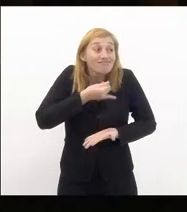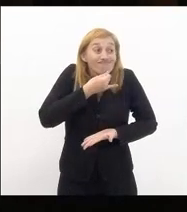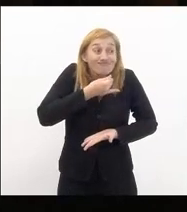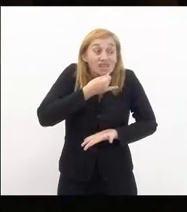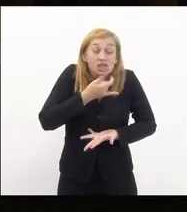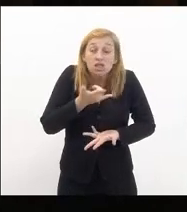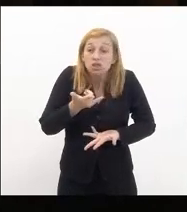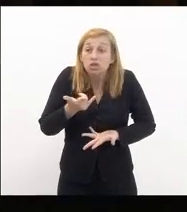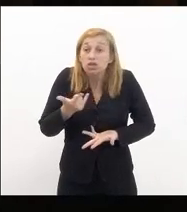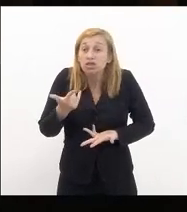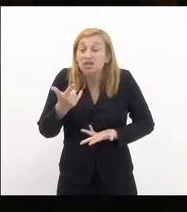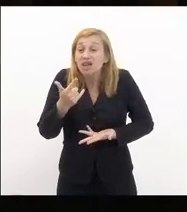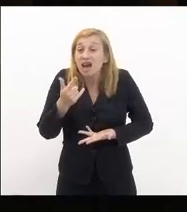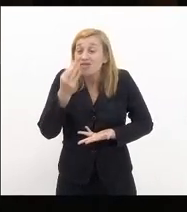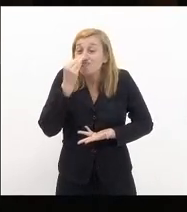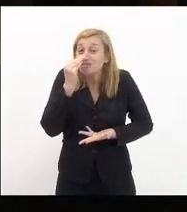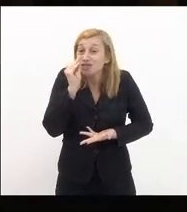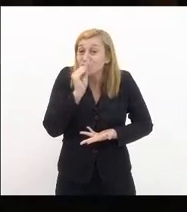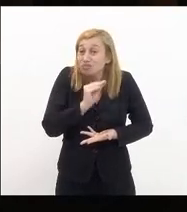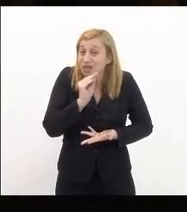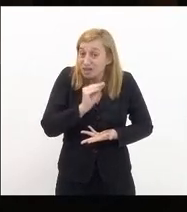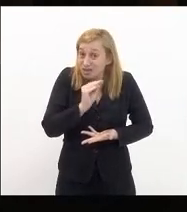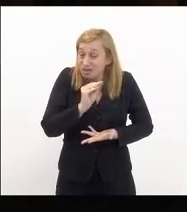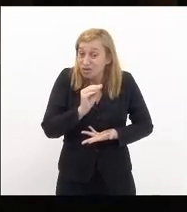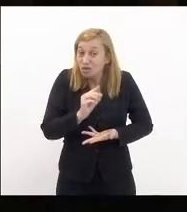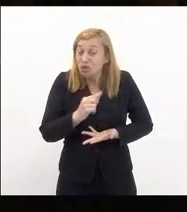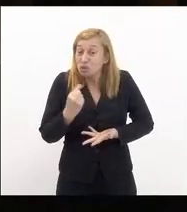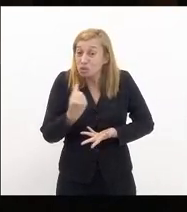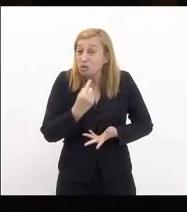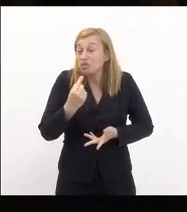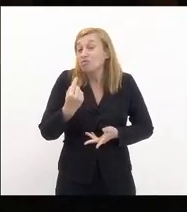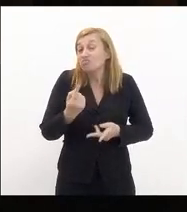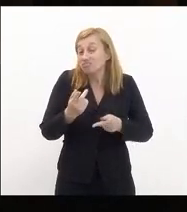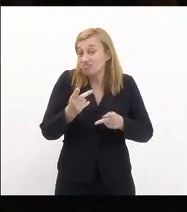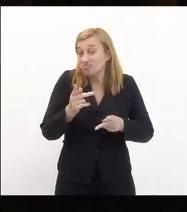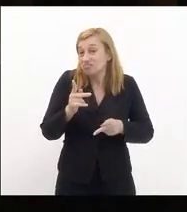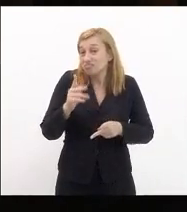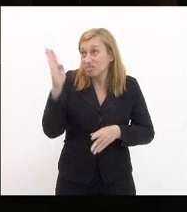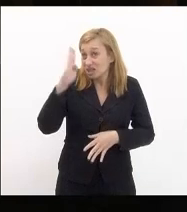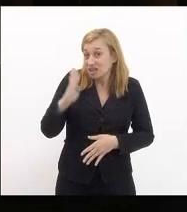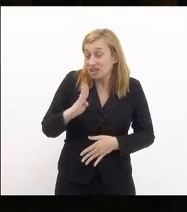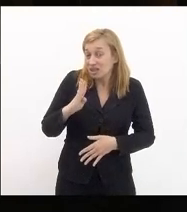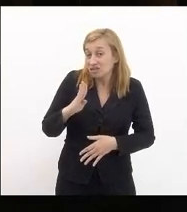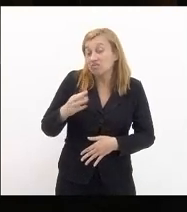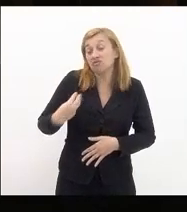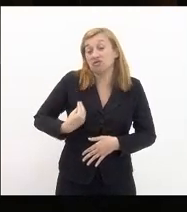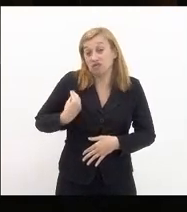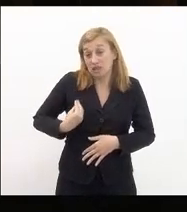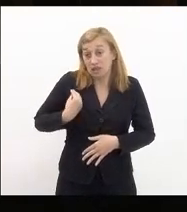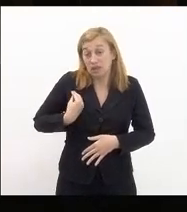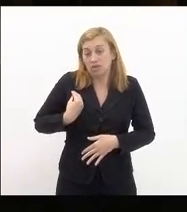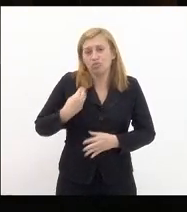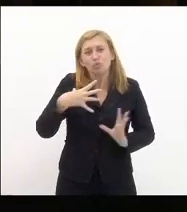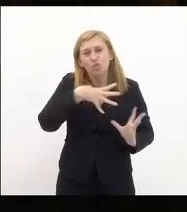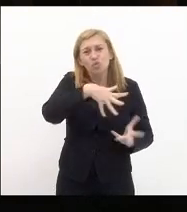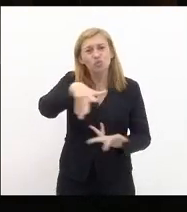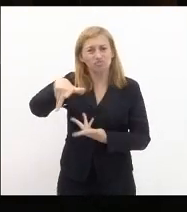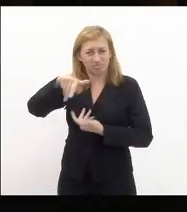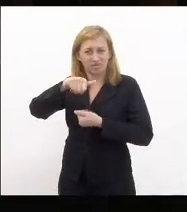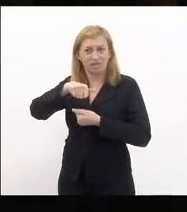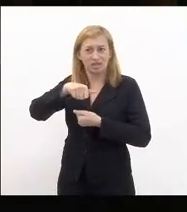a humilhação que os brasileiros e as brasileiras estão passando mundialmente